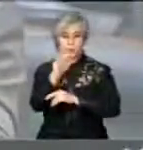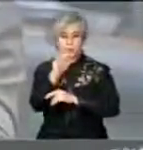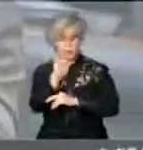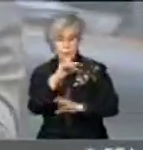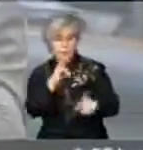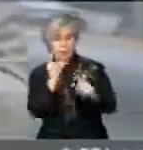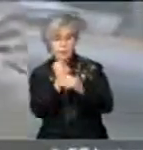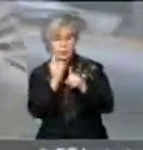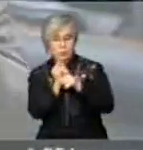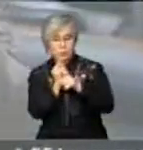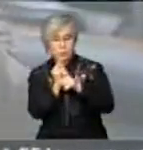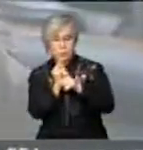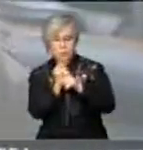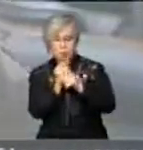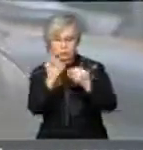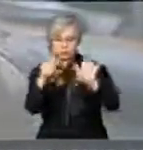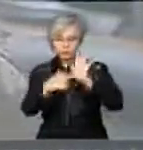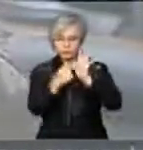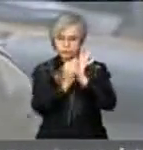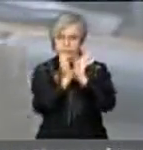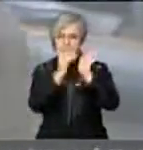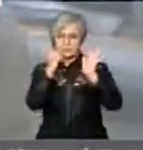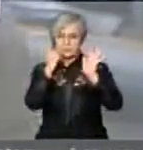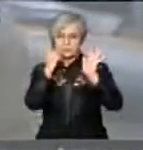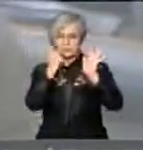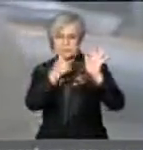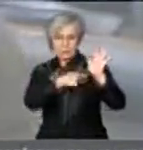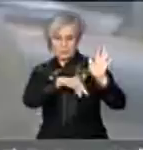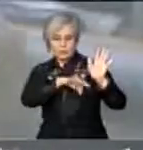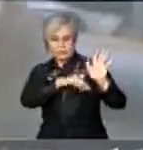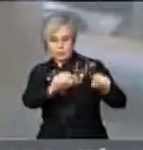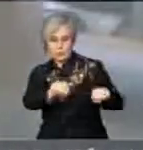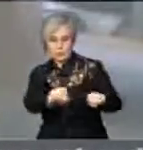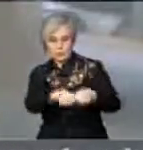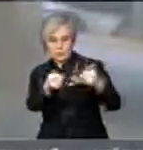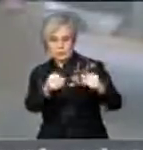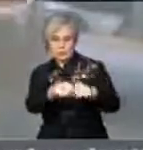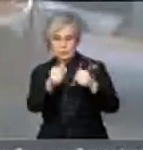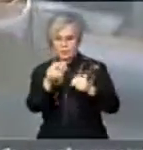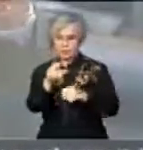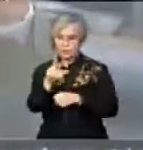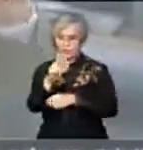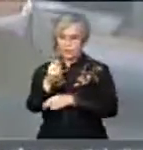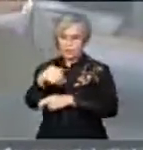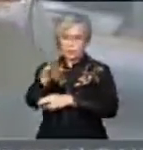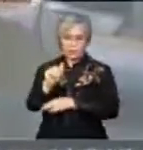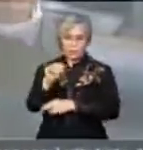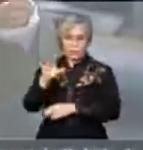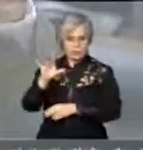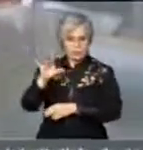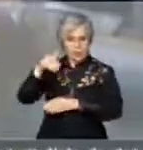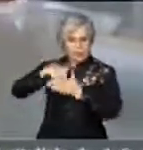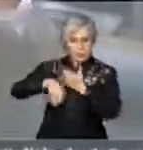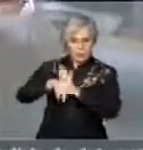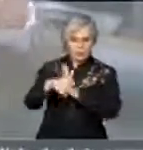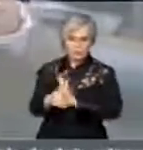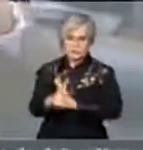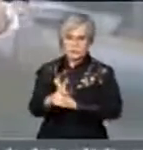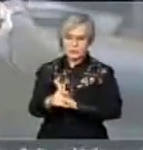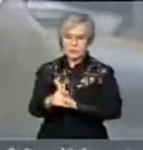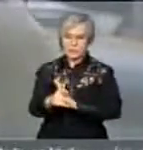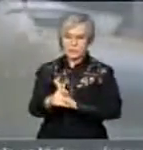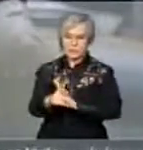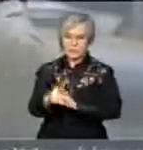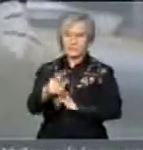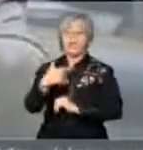dos deputados do PT quebrando as urnas eletrônicas que foram colocadas ontem,